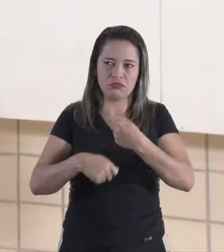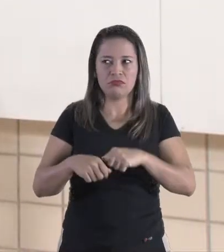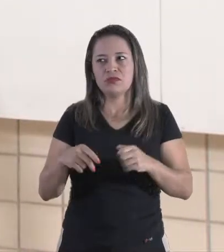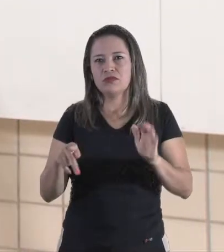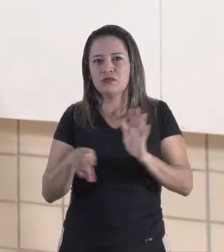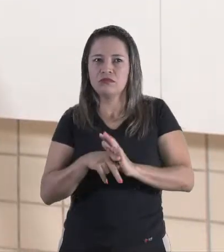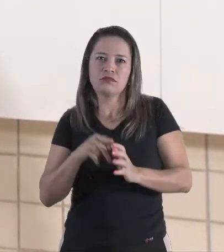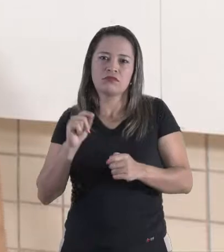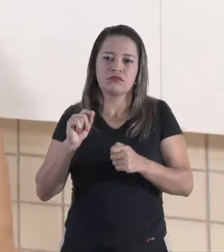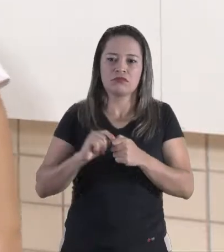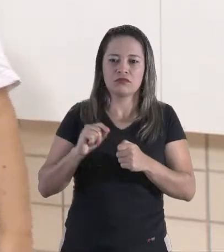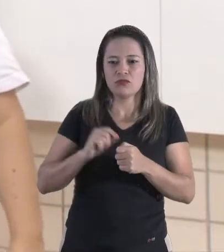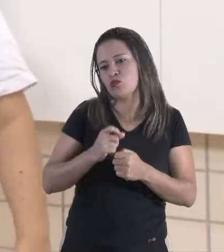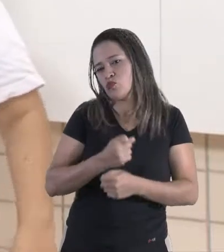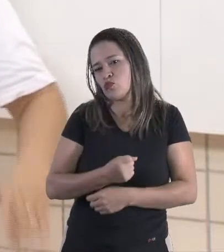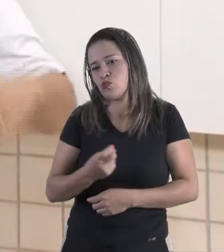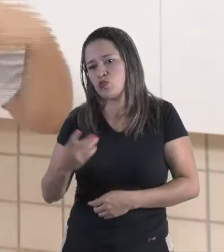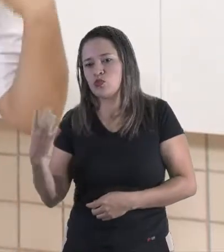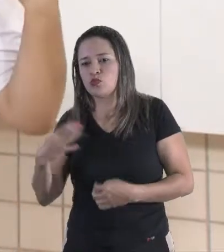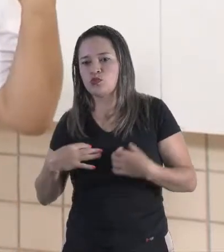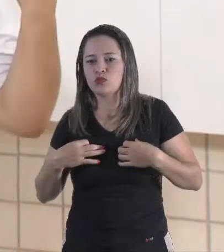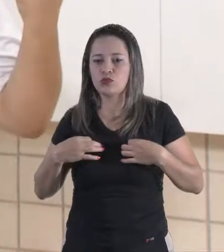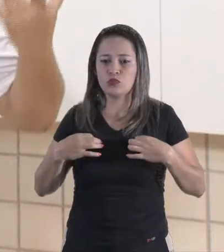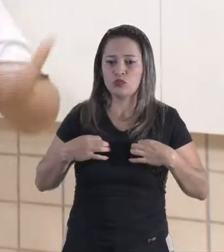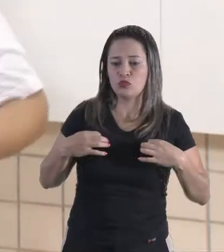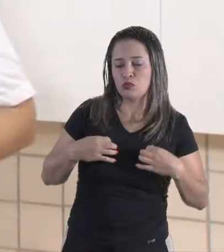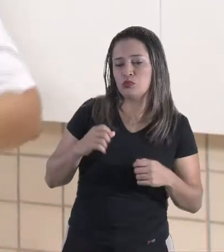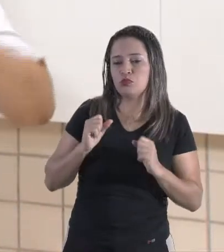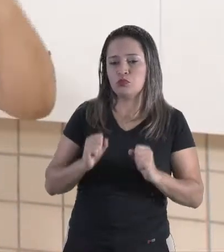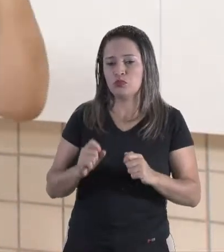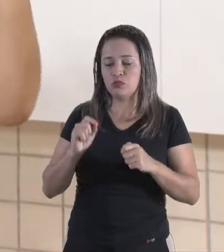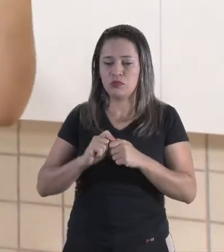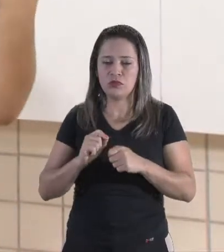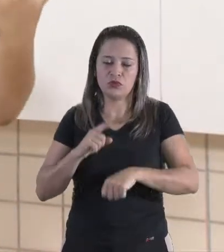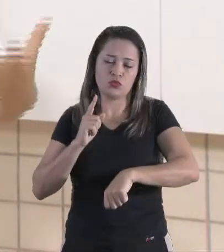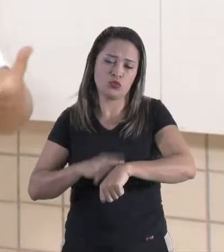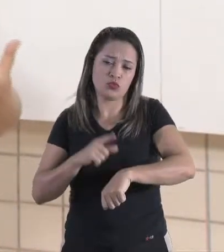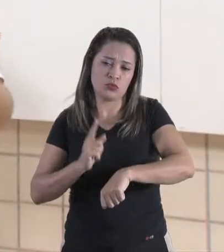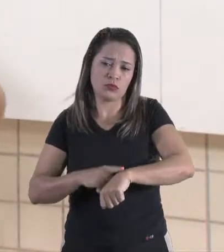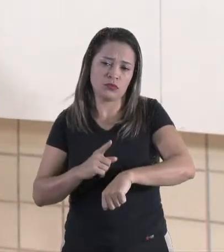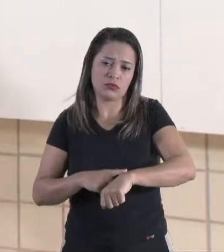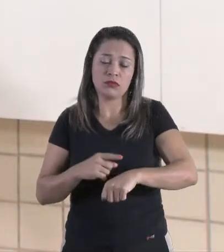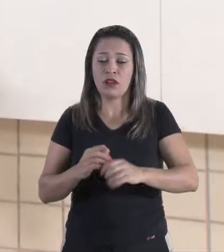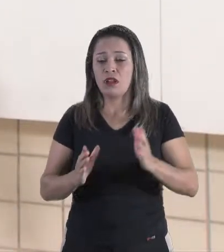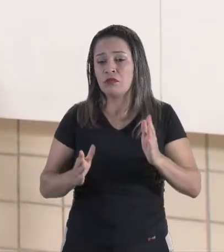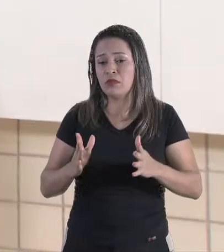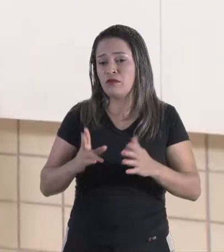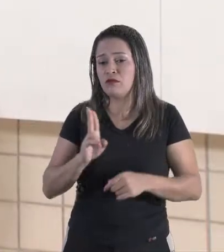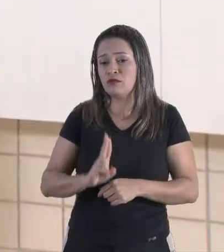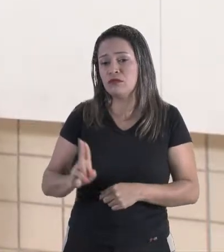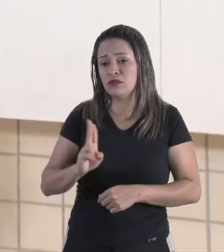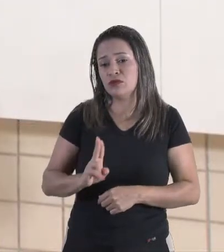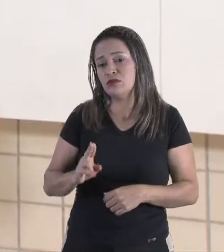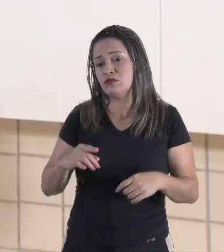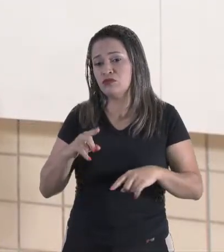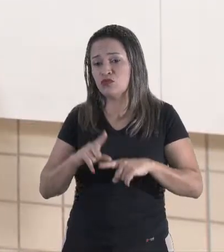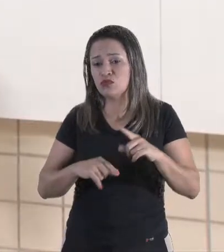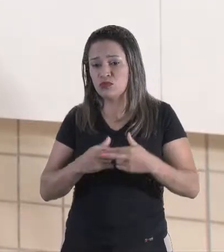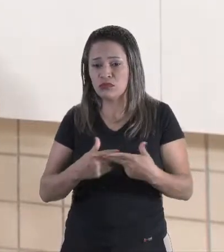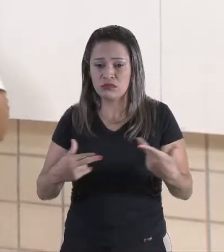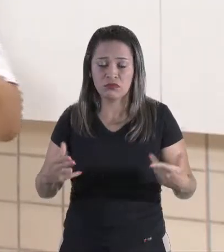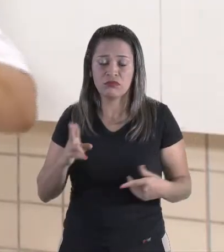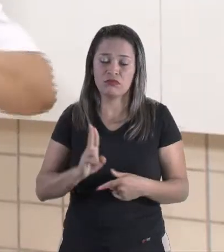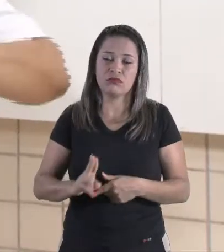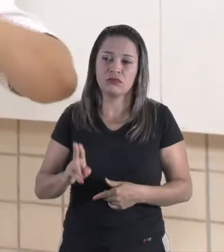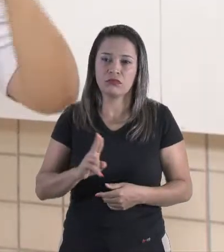faz, quantas roupas ela pode fazer, que tempo que ela vai gastar, que material que ela vai usar, como